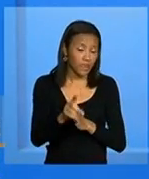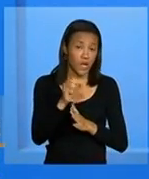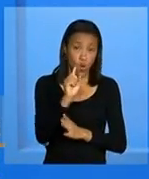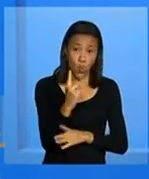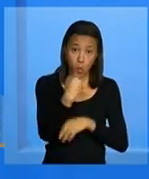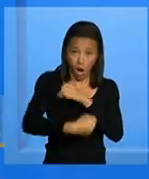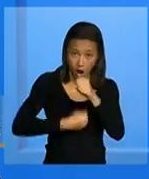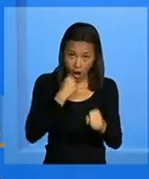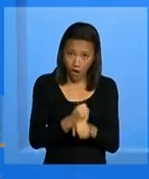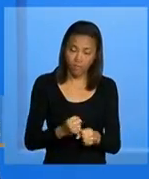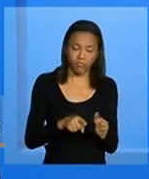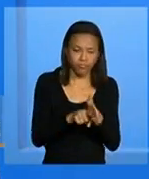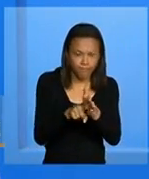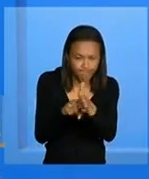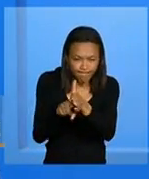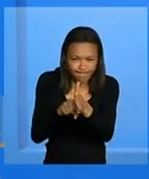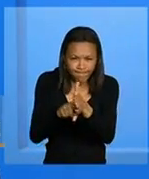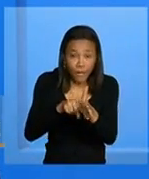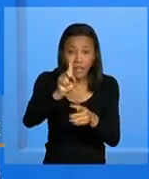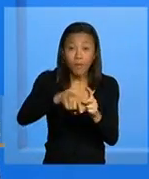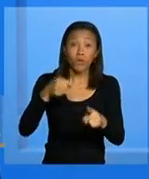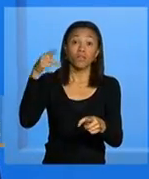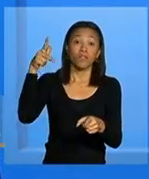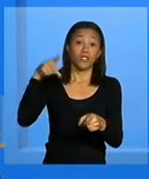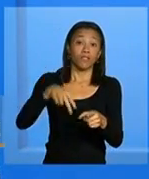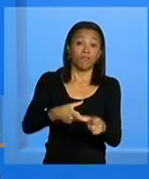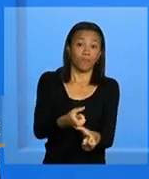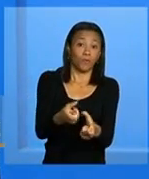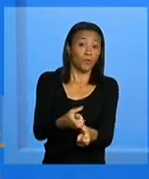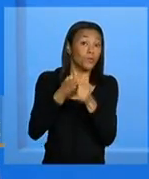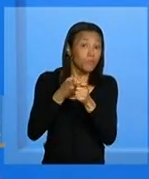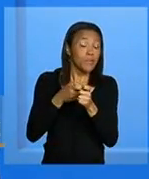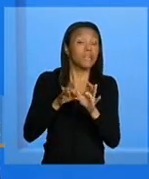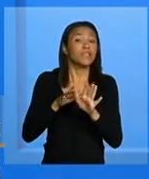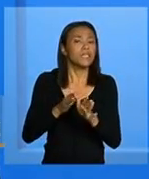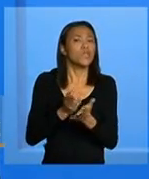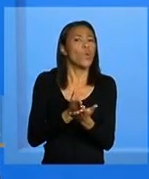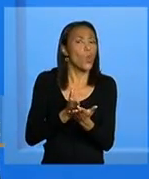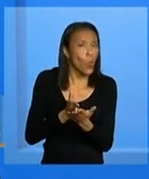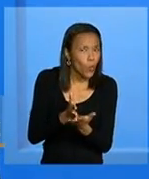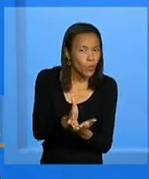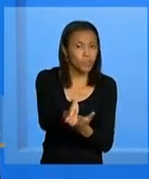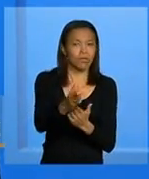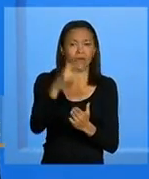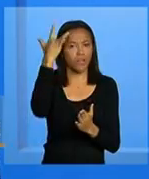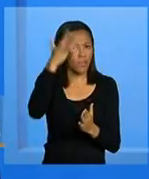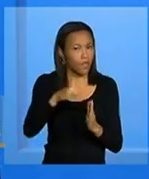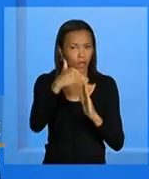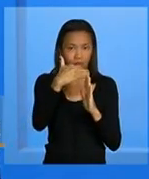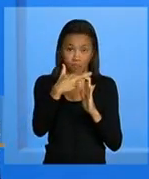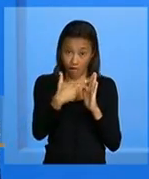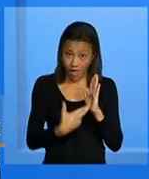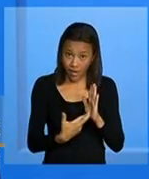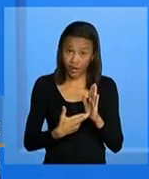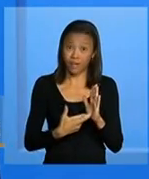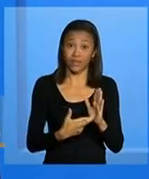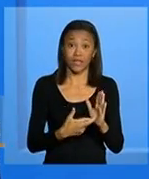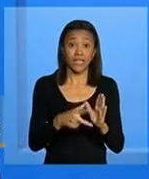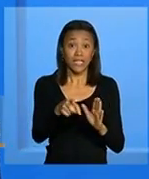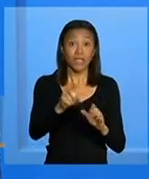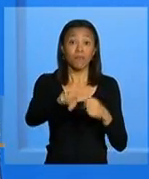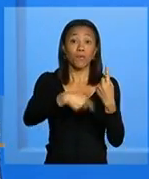de acompanhamento depois de uma suspensão continuar descumprindo e o benefício chegar a